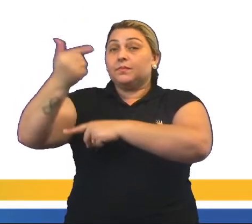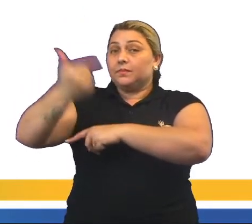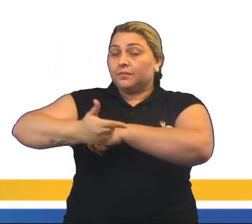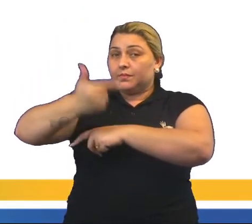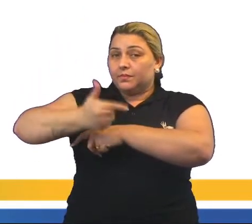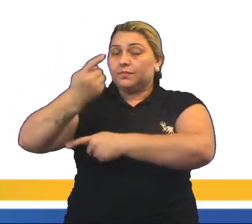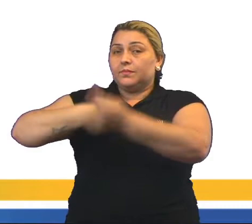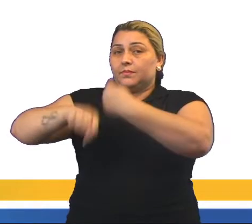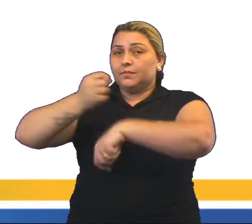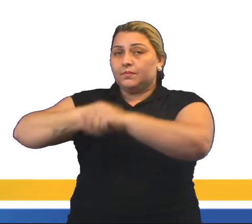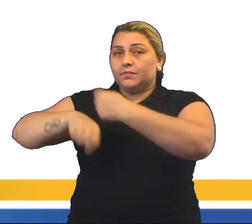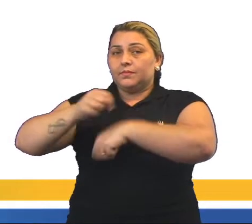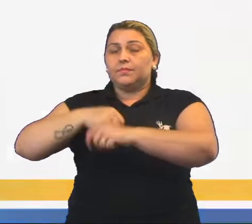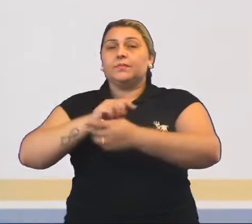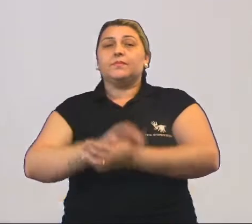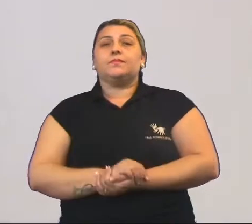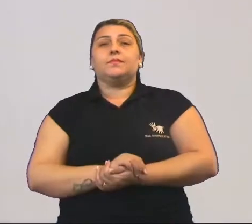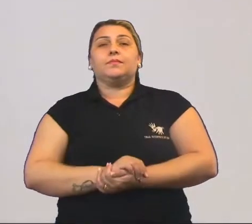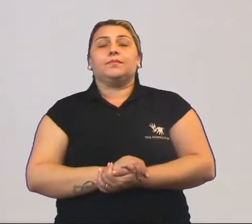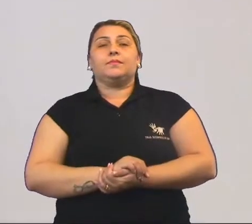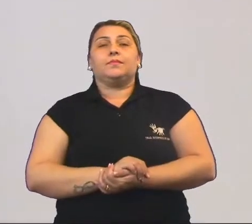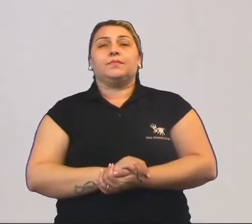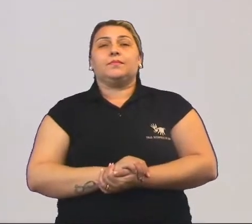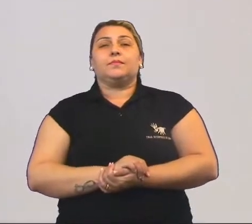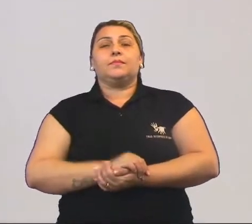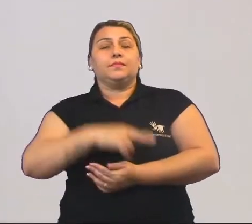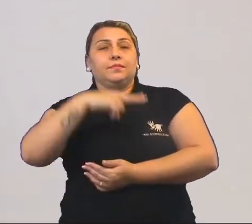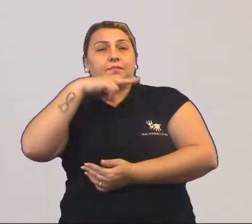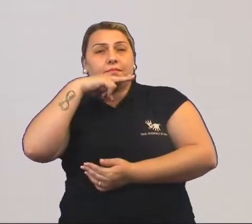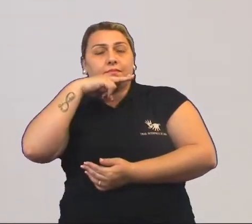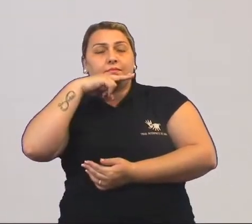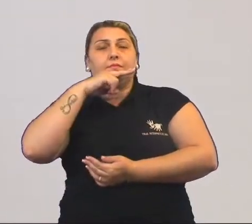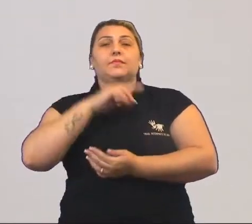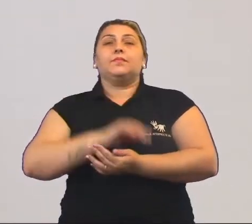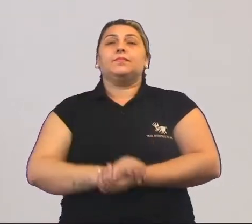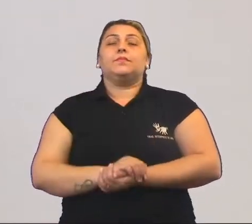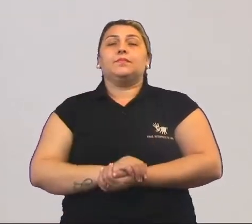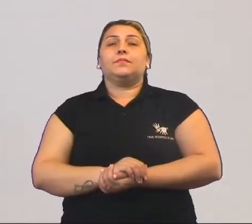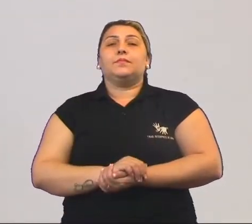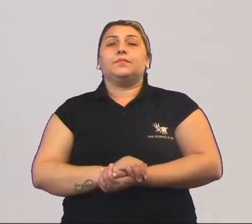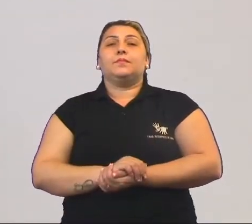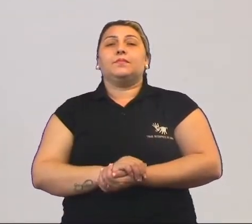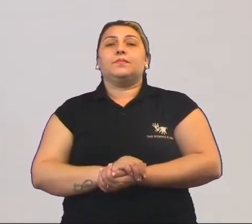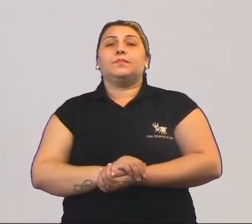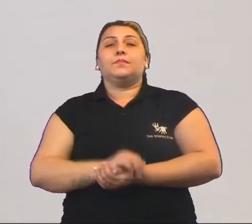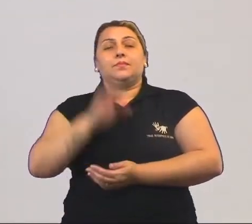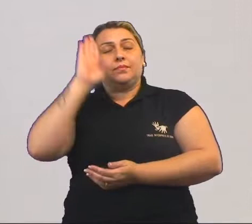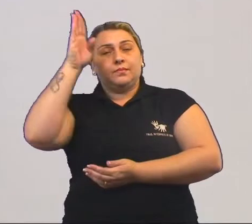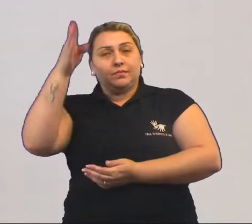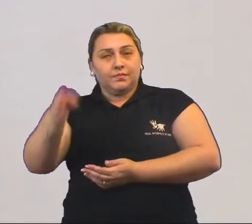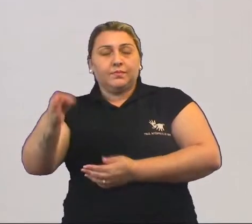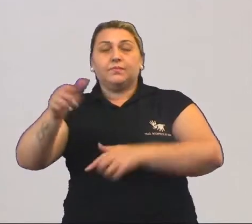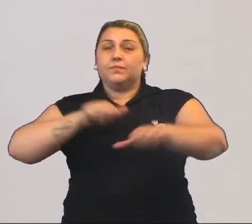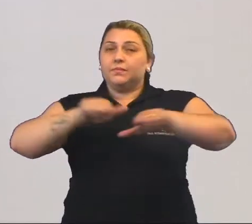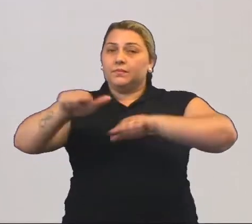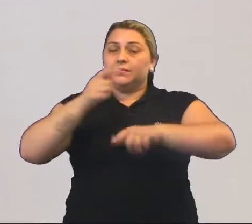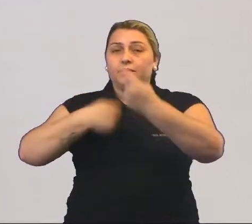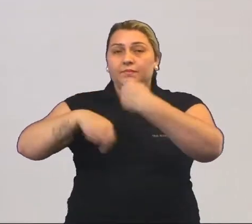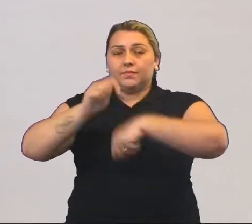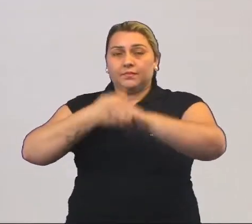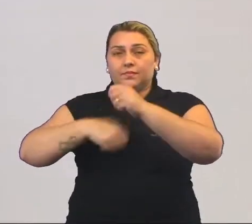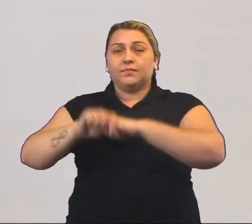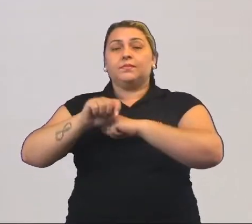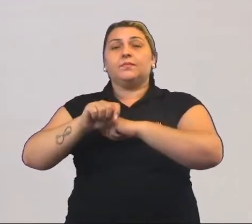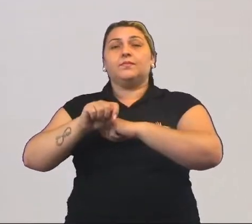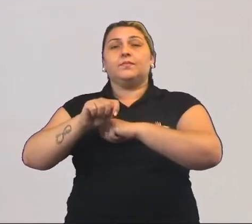Então, como a cana-de-açúcar era a principal atividade econômica, a pecuária era